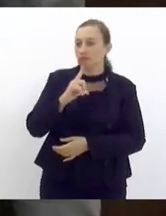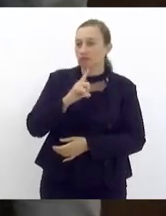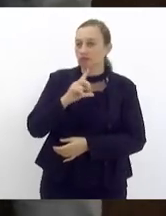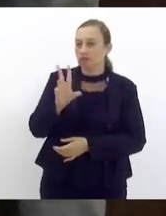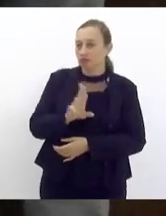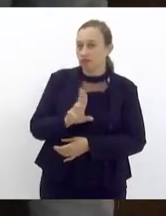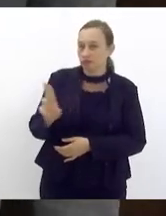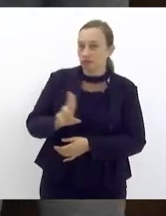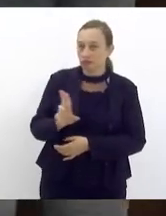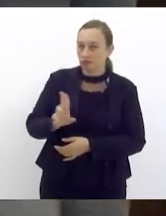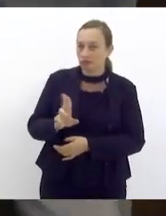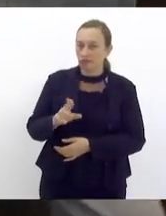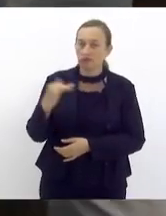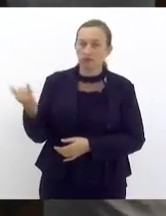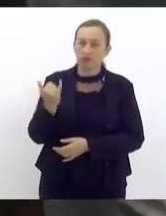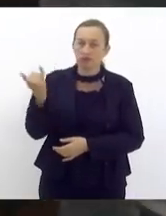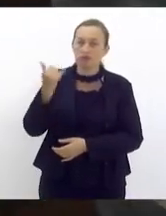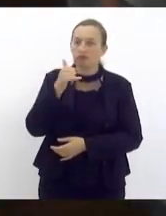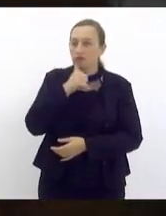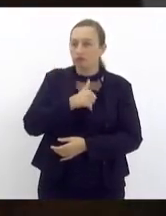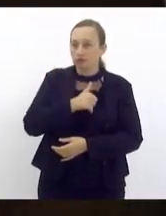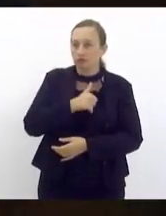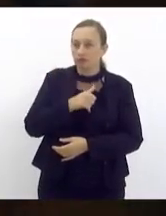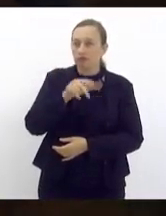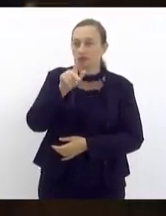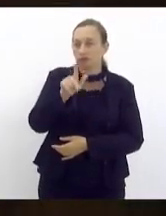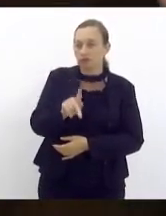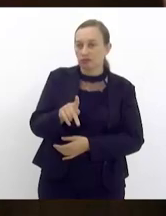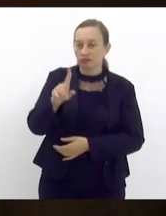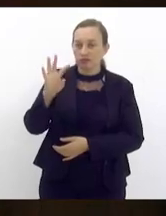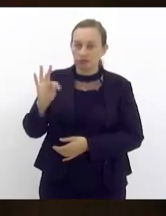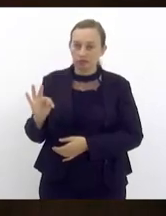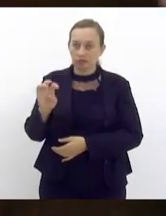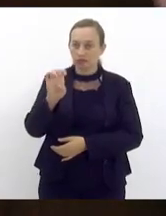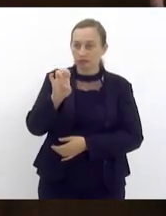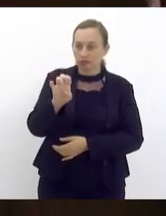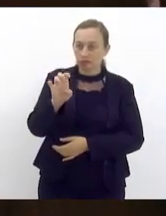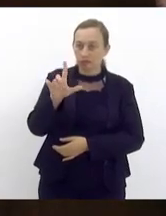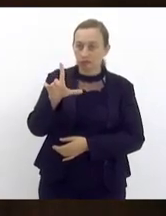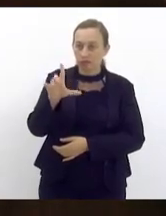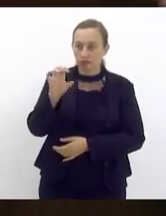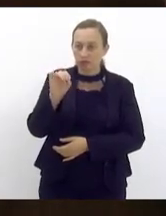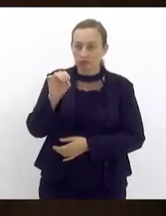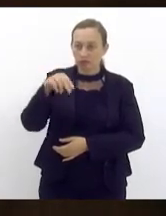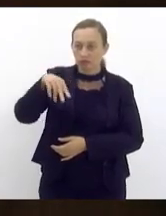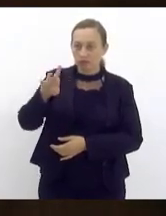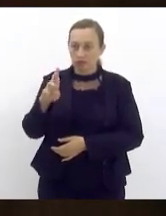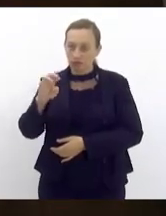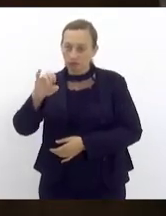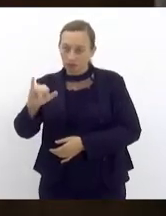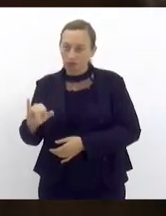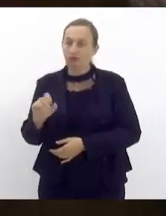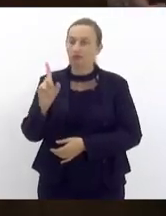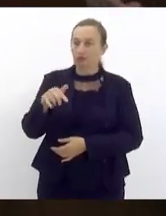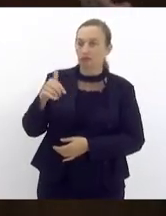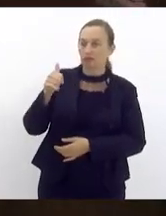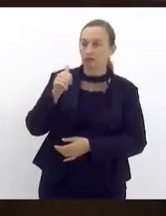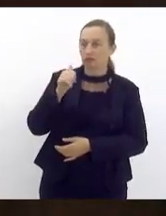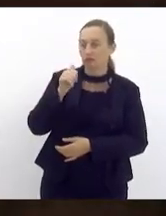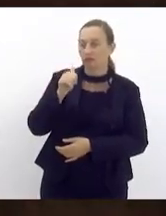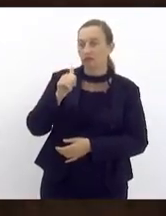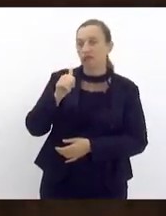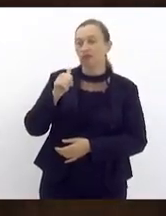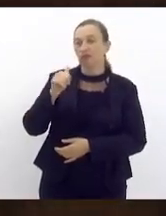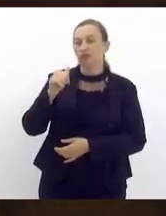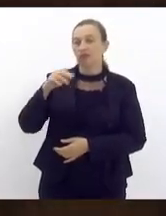nome de uma importante mulher do PT Eloneida Stuart que foi uma feminista que nós todos temos que